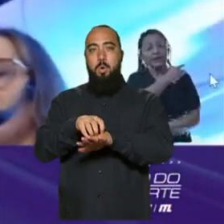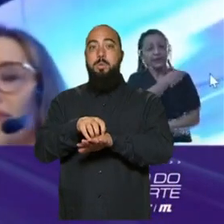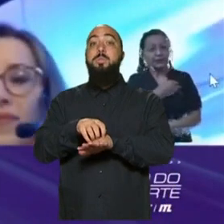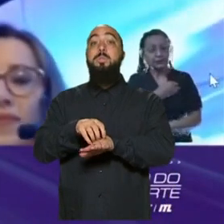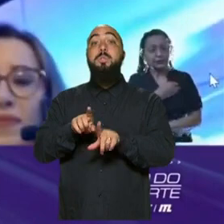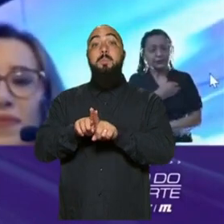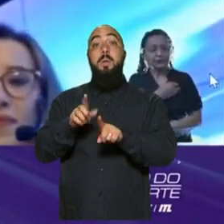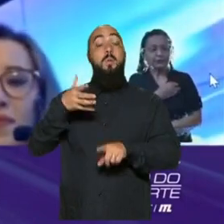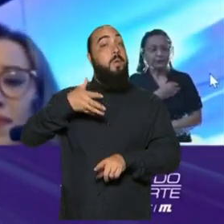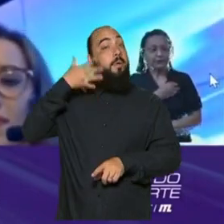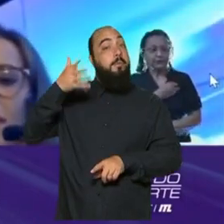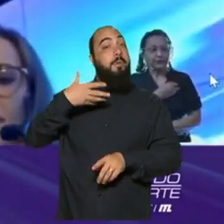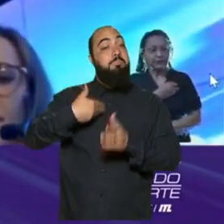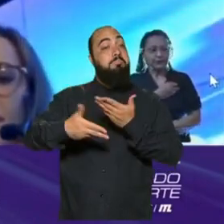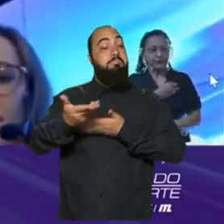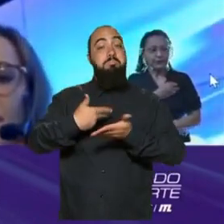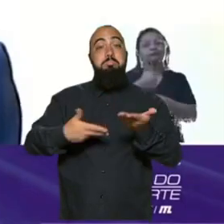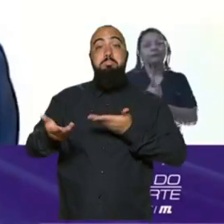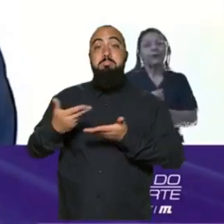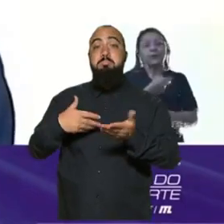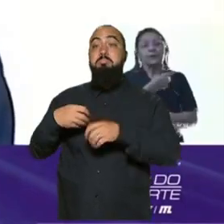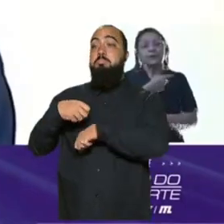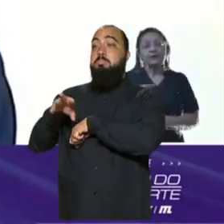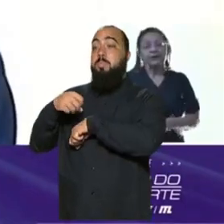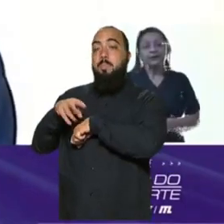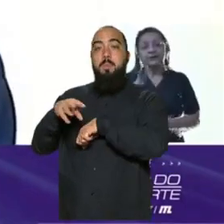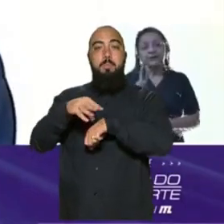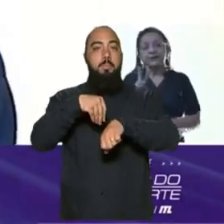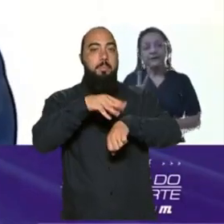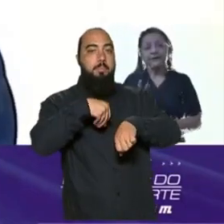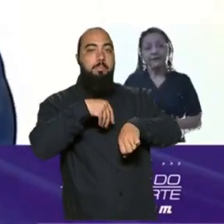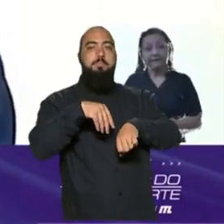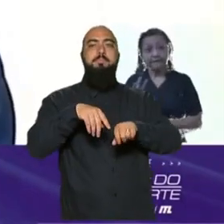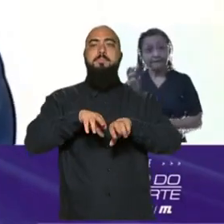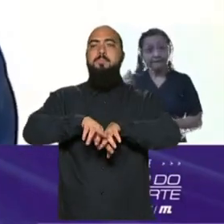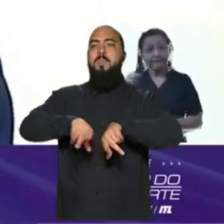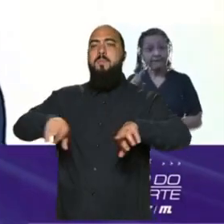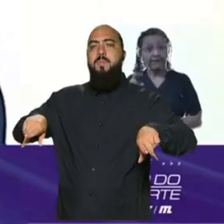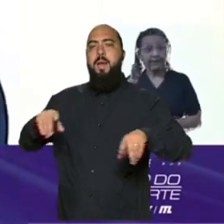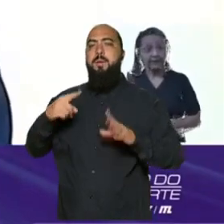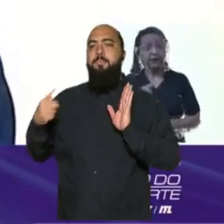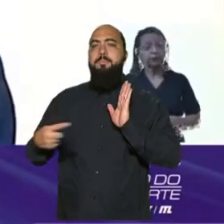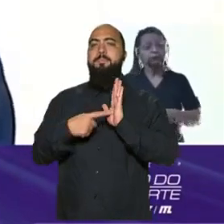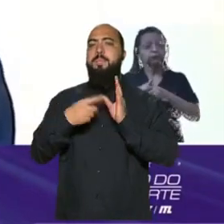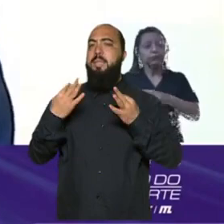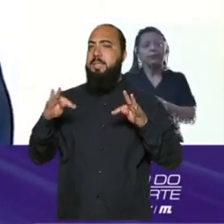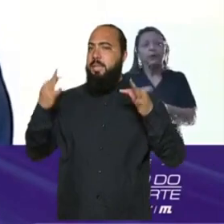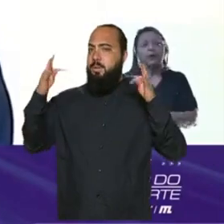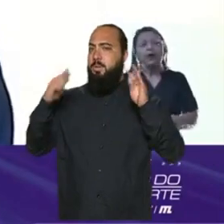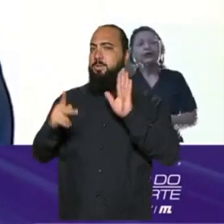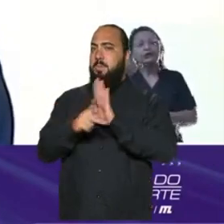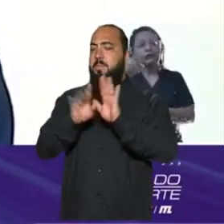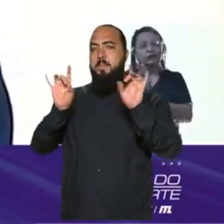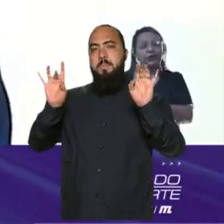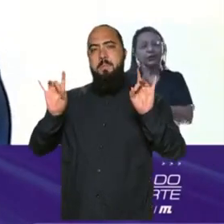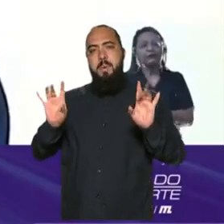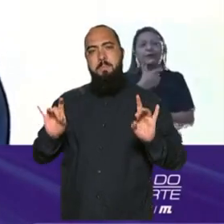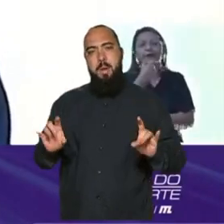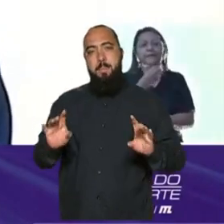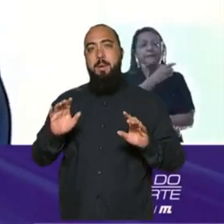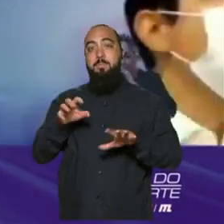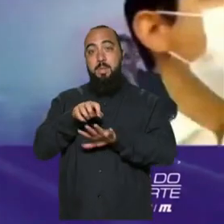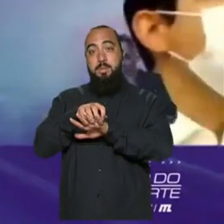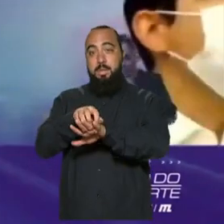fomentou a troca de conhecimento sobre ferramentas e tendências inovadoras e tecnológicas aplicáveis ao setor de